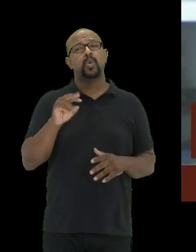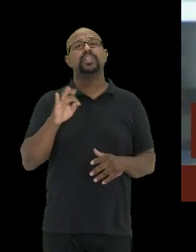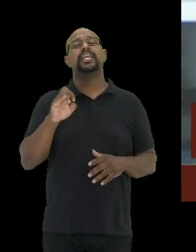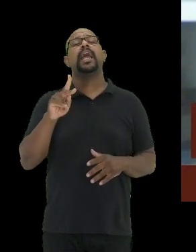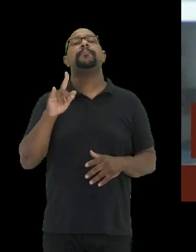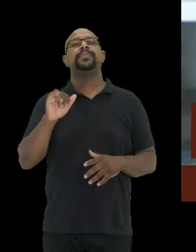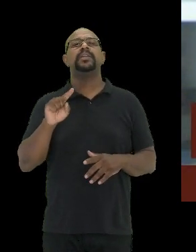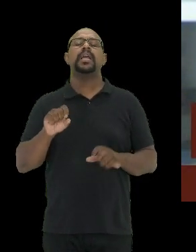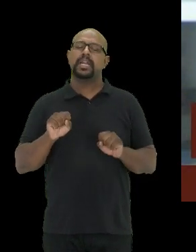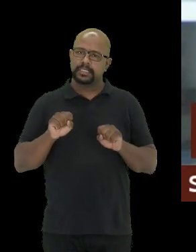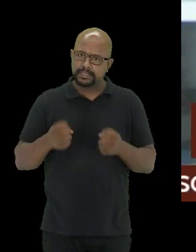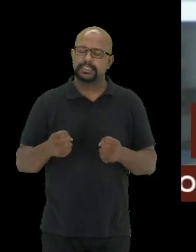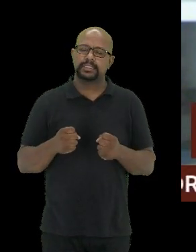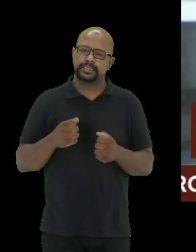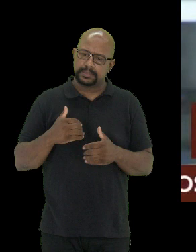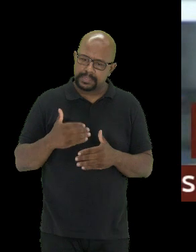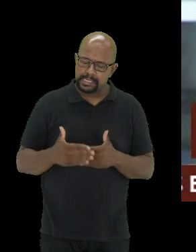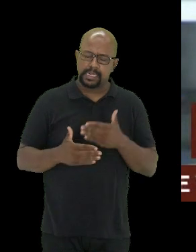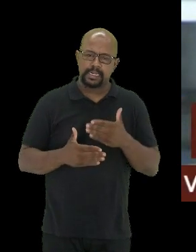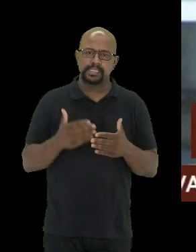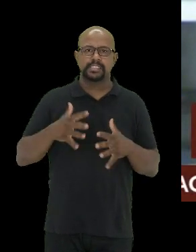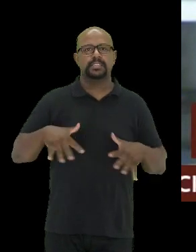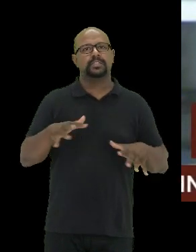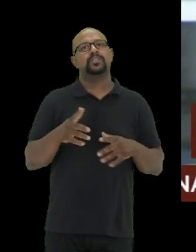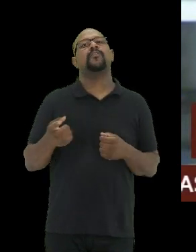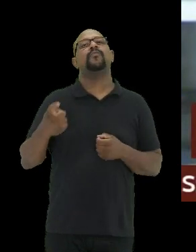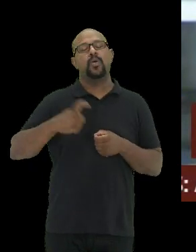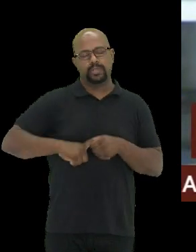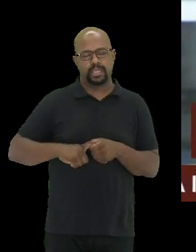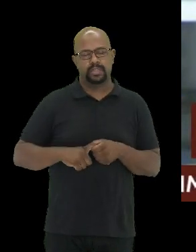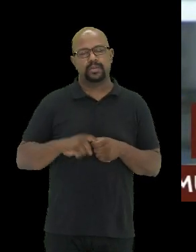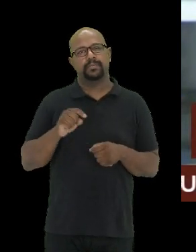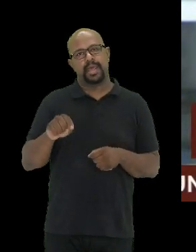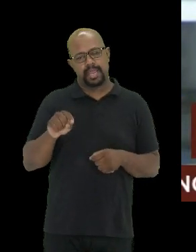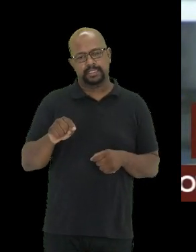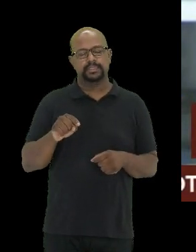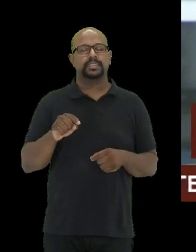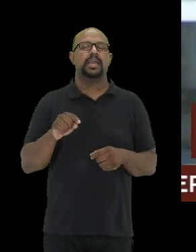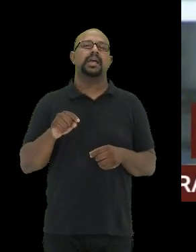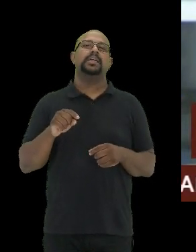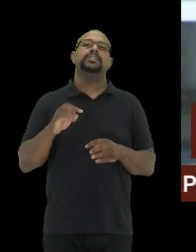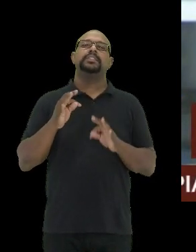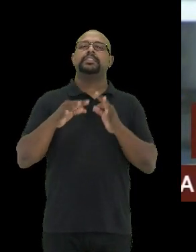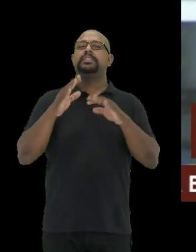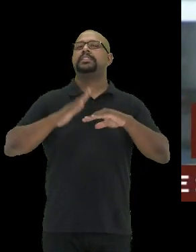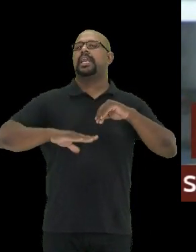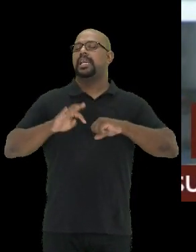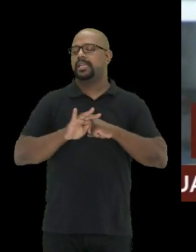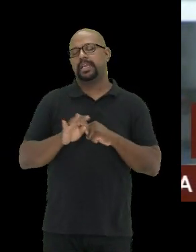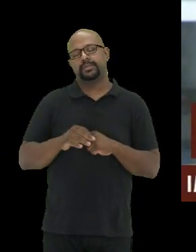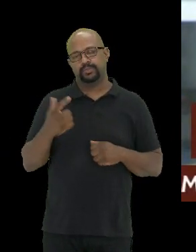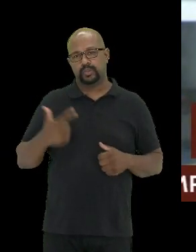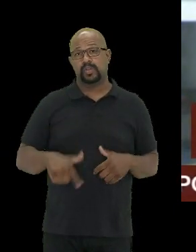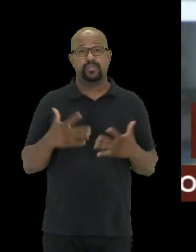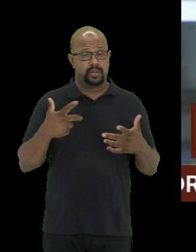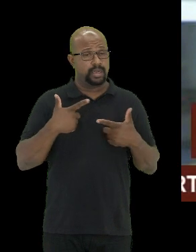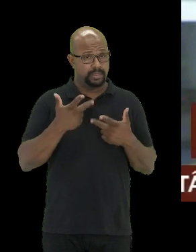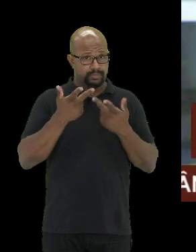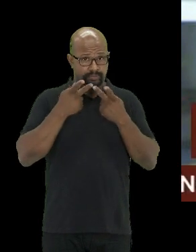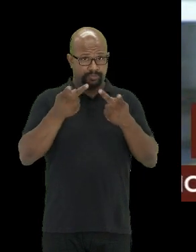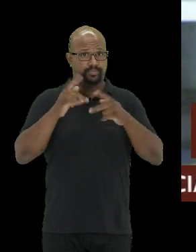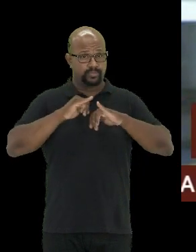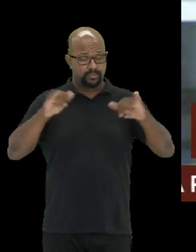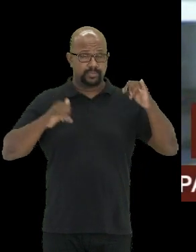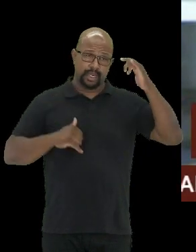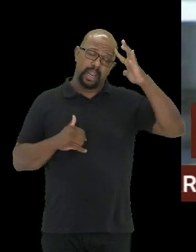resistência crescente, nós estamos voltando para essa técnica novamente. Então, aqui eu queria, assim, deixar essa